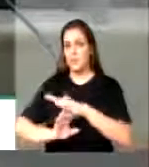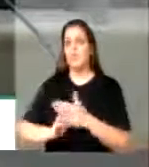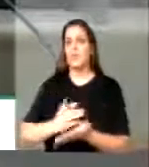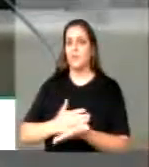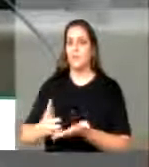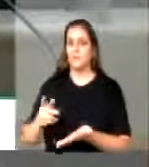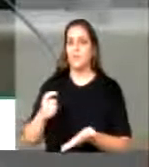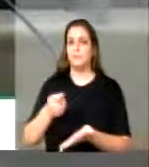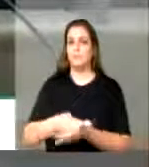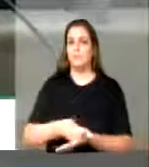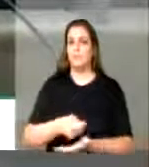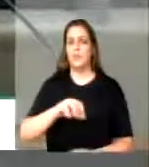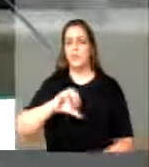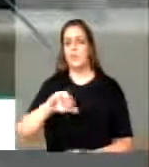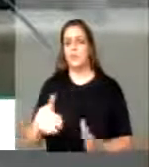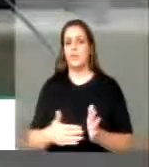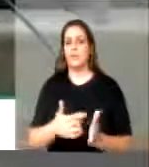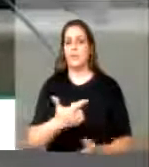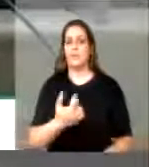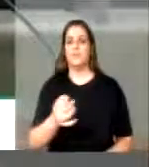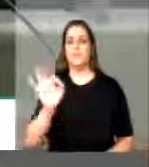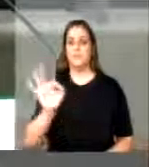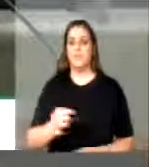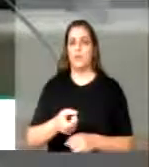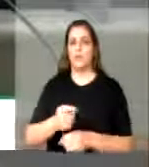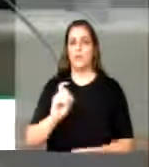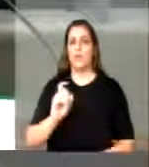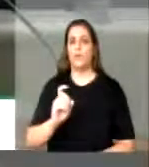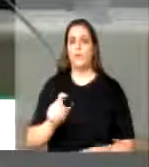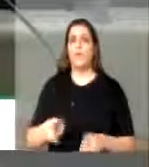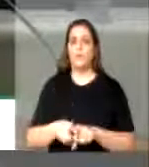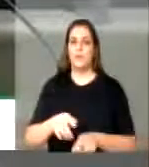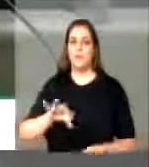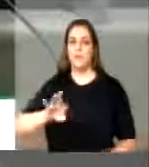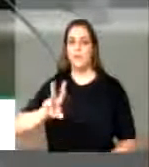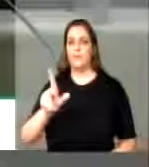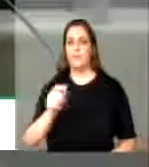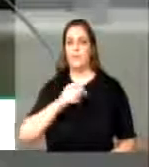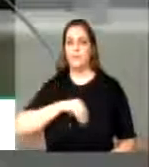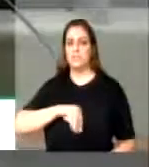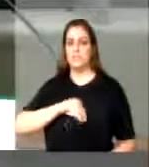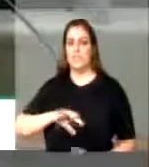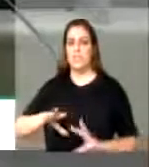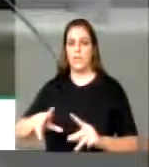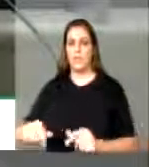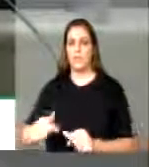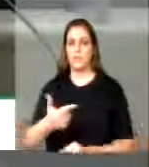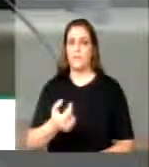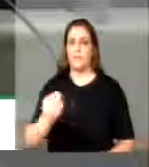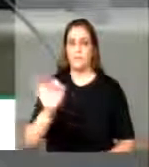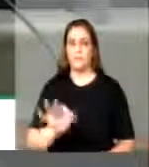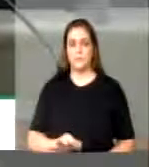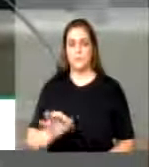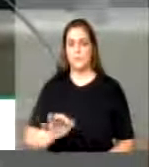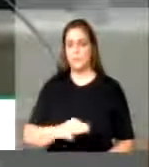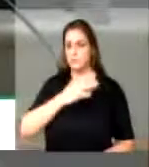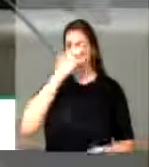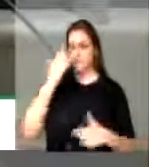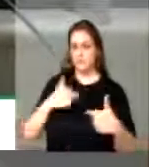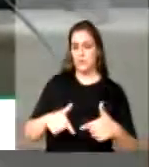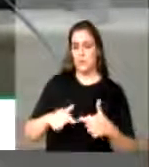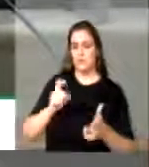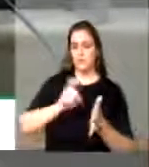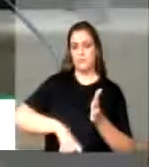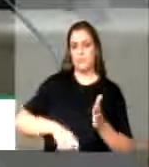% 20% e da folha salarial 20%, os trabalhadores descontados na fonte de 8% a